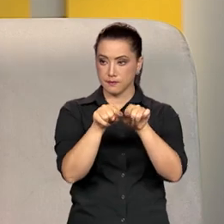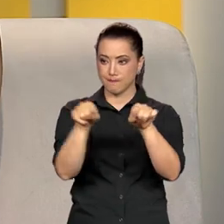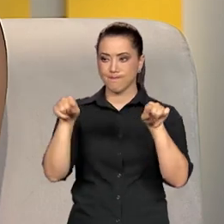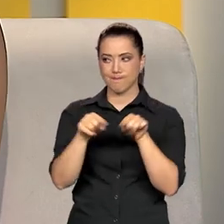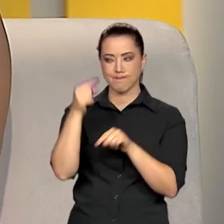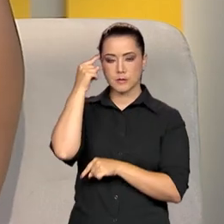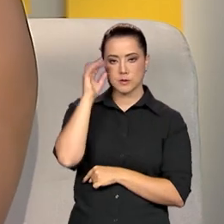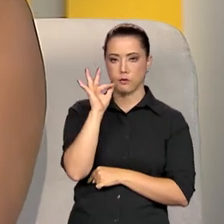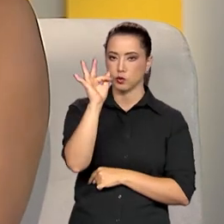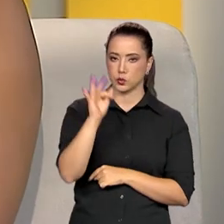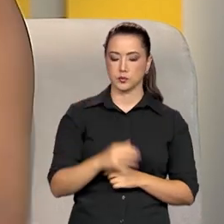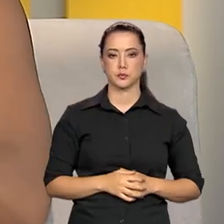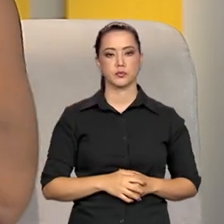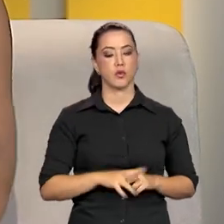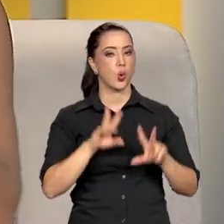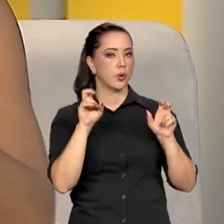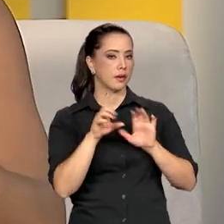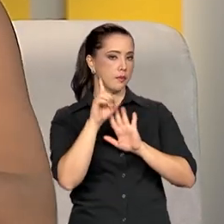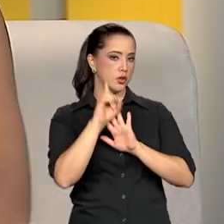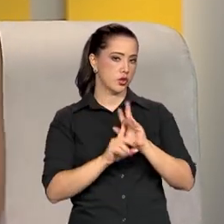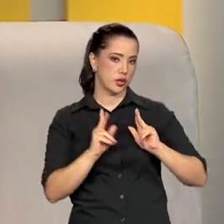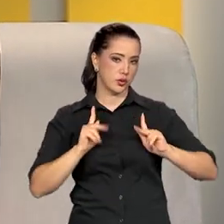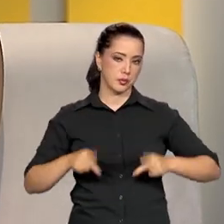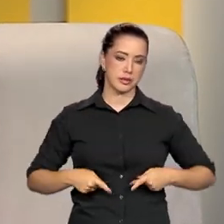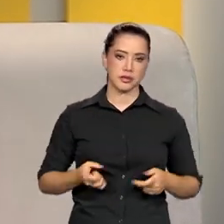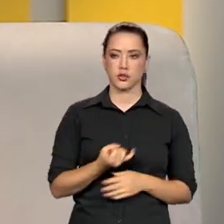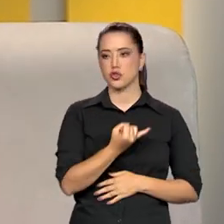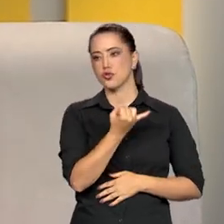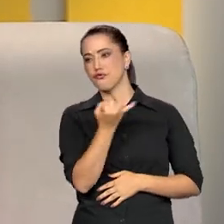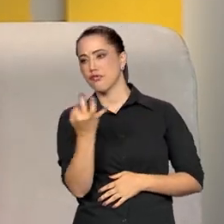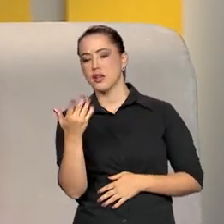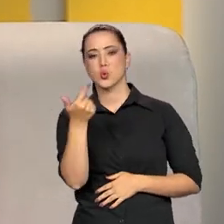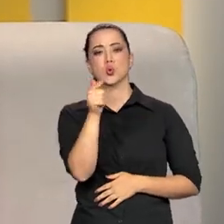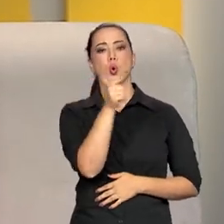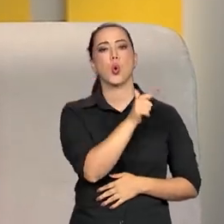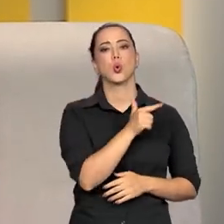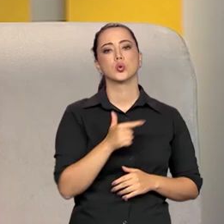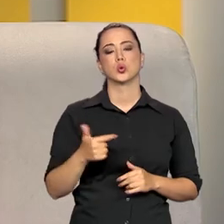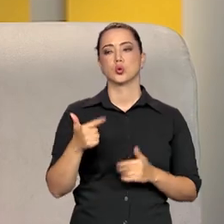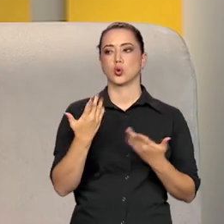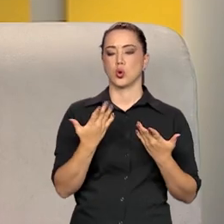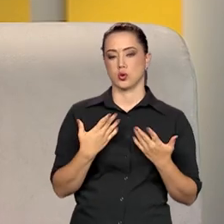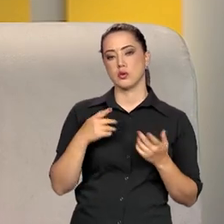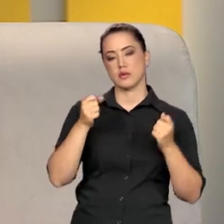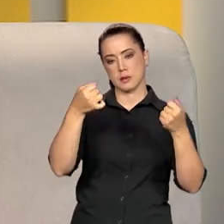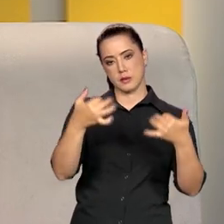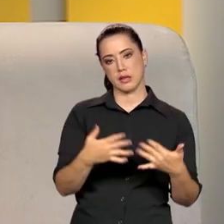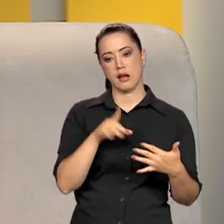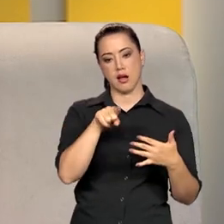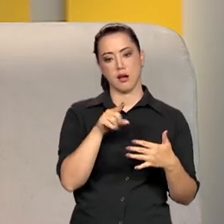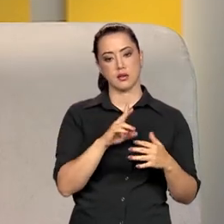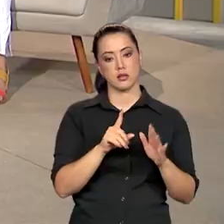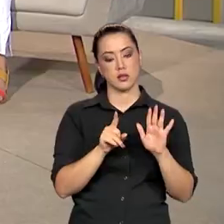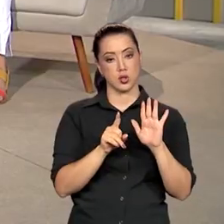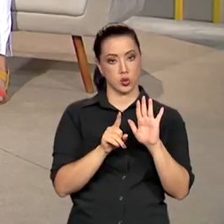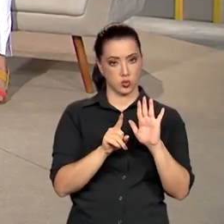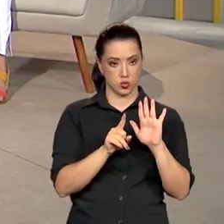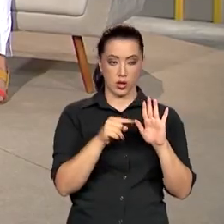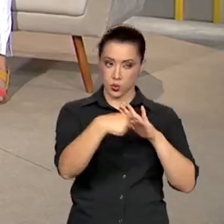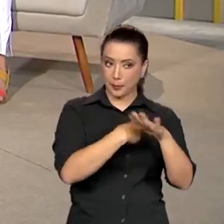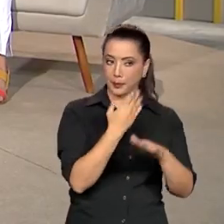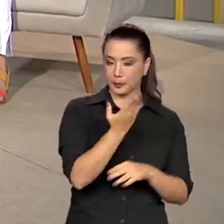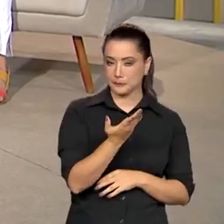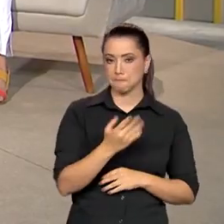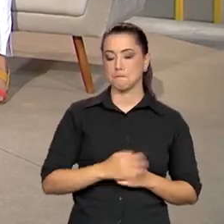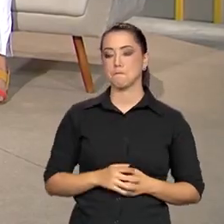agenda. Falando em direitos humanos, a gente tem transversalidade com muitos outros ministérios, mas vou me ater à sua pergunta. Com direitos humanos,